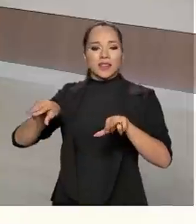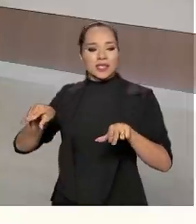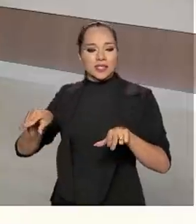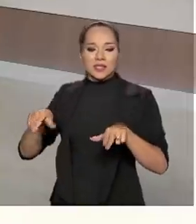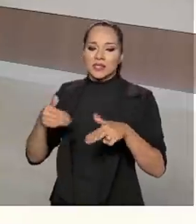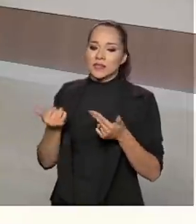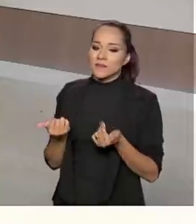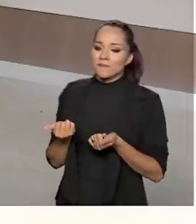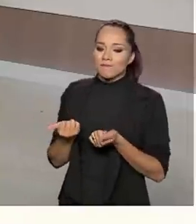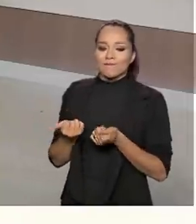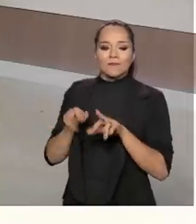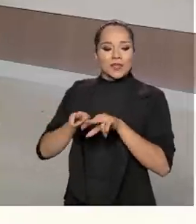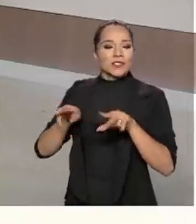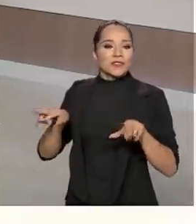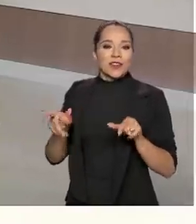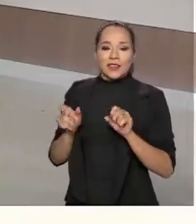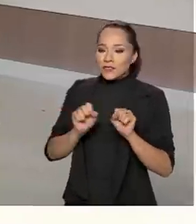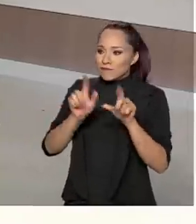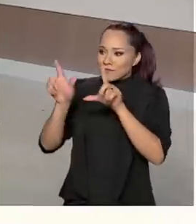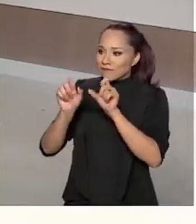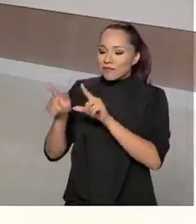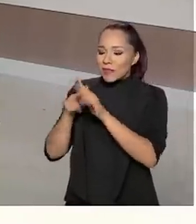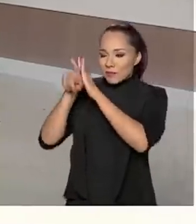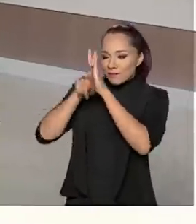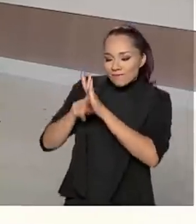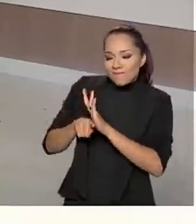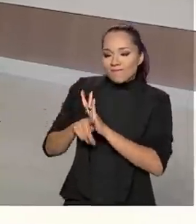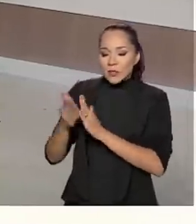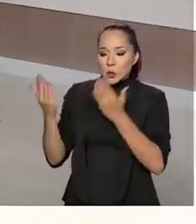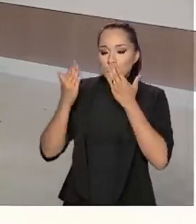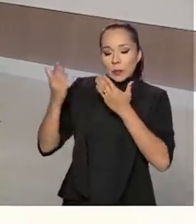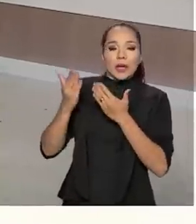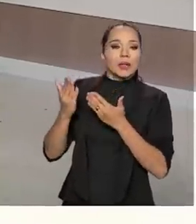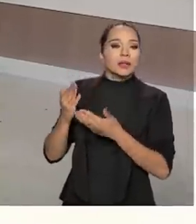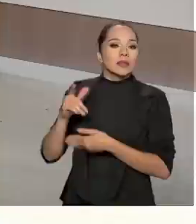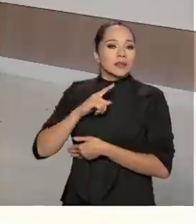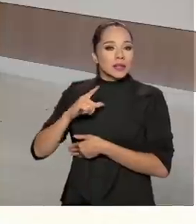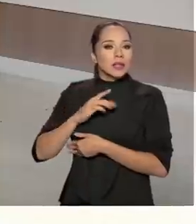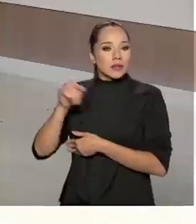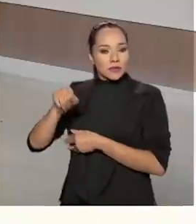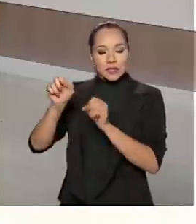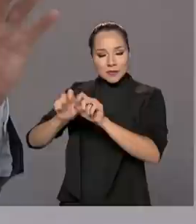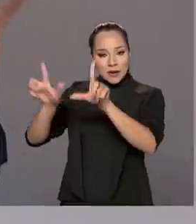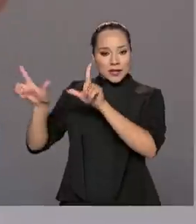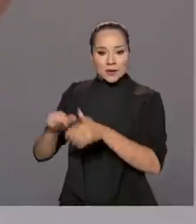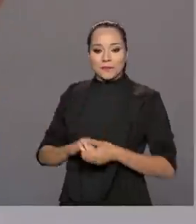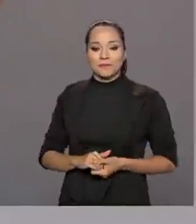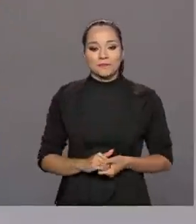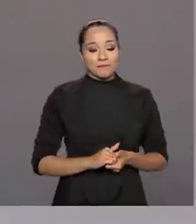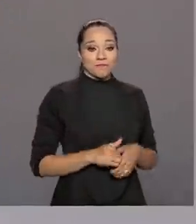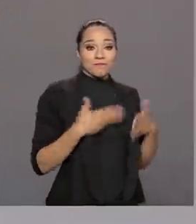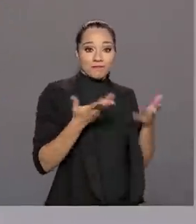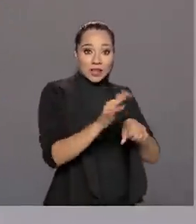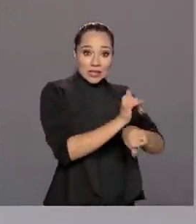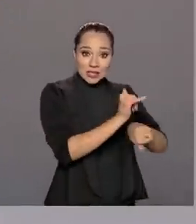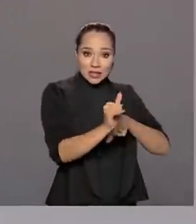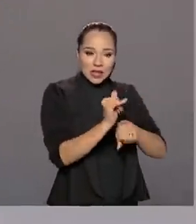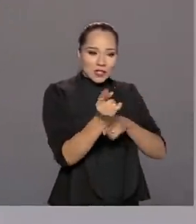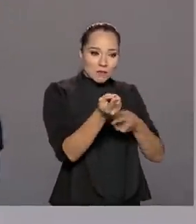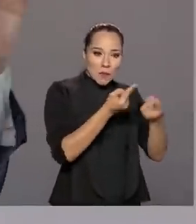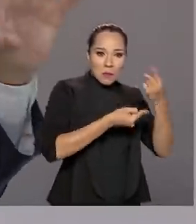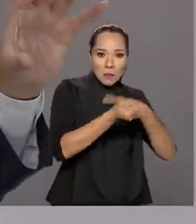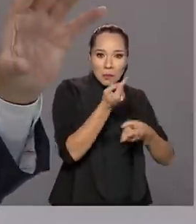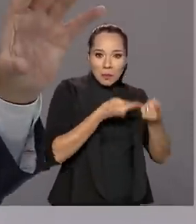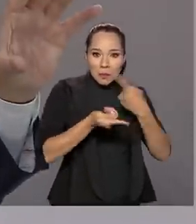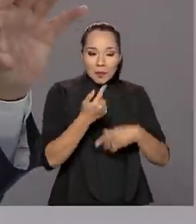vamos dizer assim, de red flags que foram levantadas com base nesse painel. Ou seja, os mecanismos acabaram dialogando